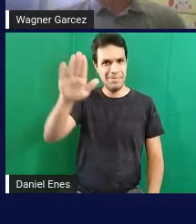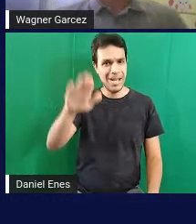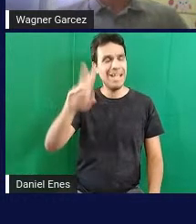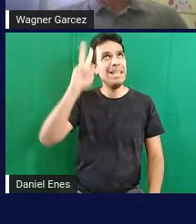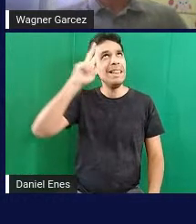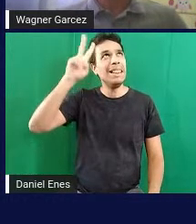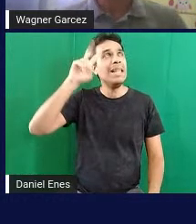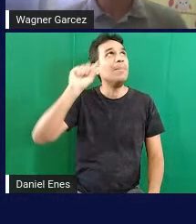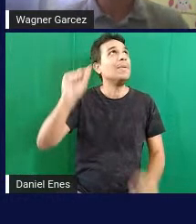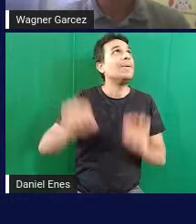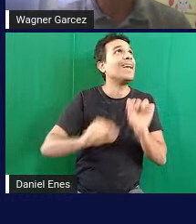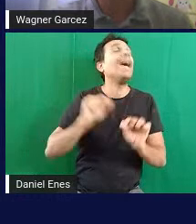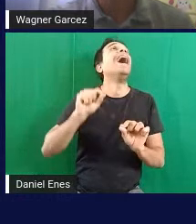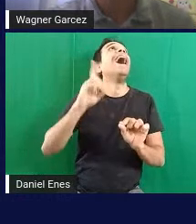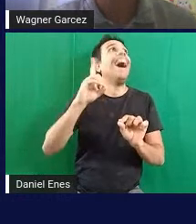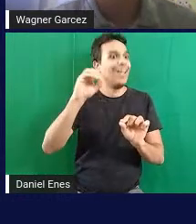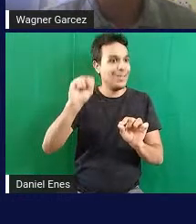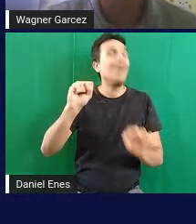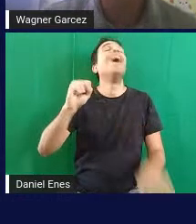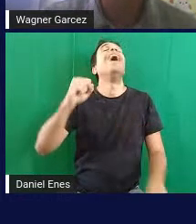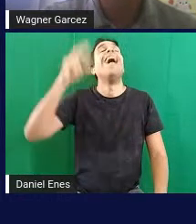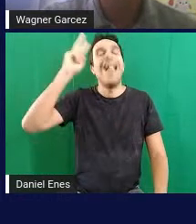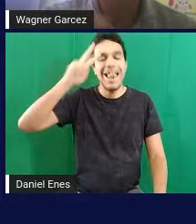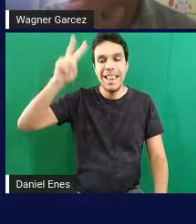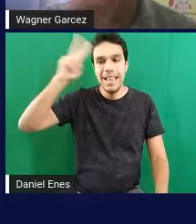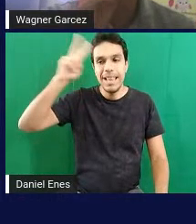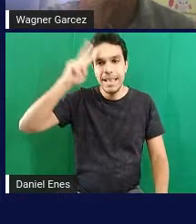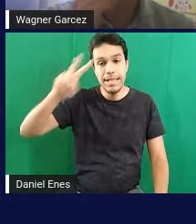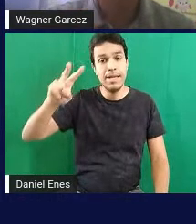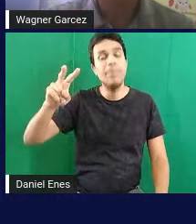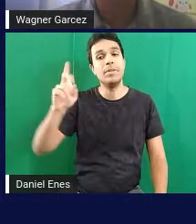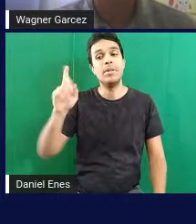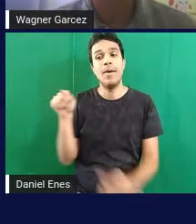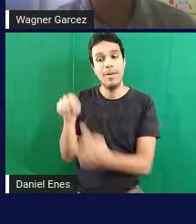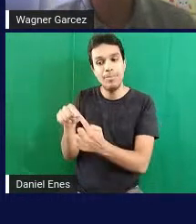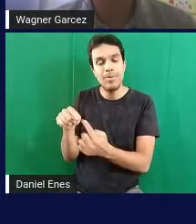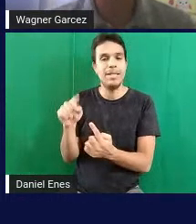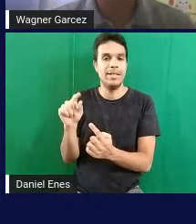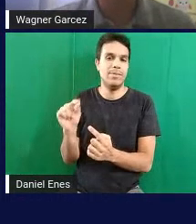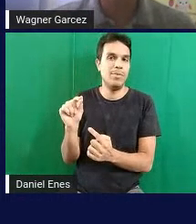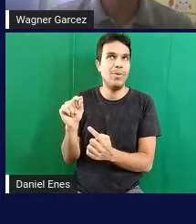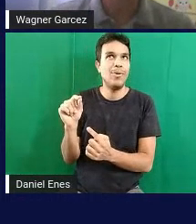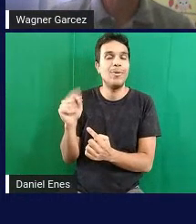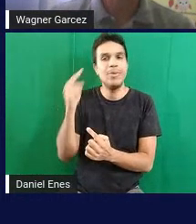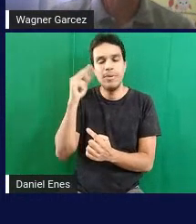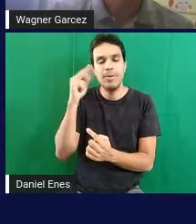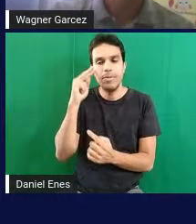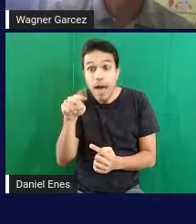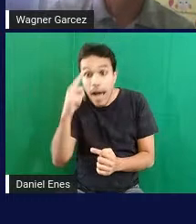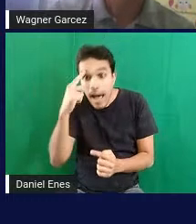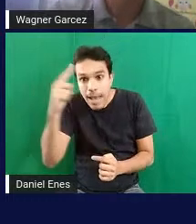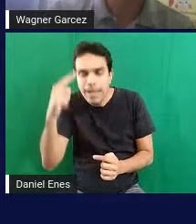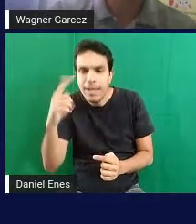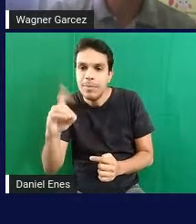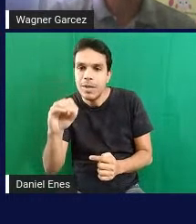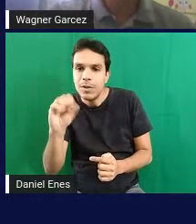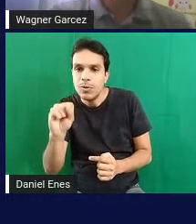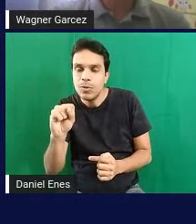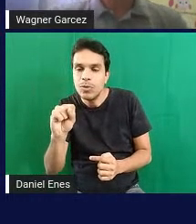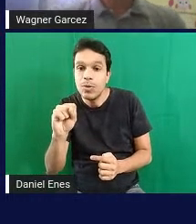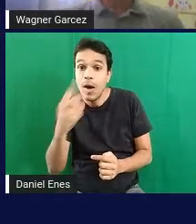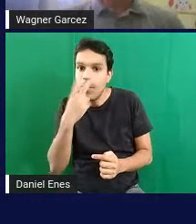DOS. Tem gente que nunca ouviu falar, mas ele lembra um pouquinho aquela tela do DOS, né? Então, ele não é